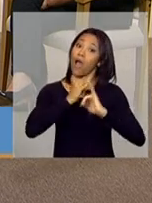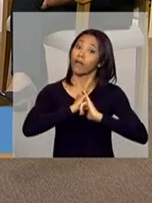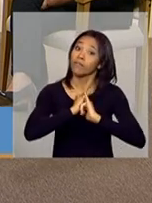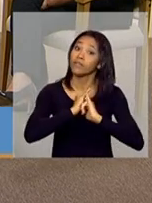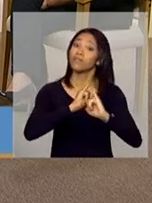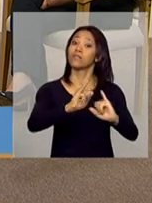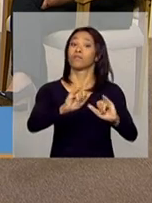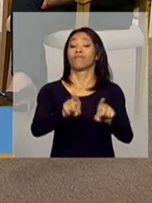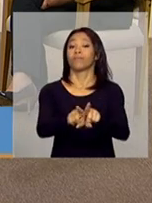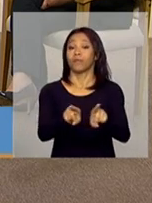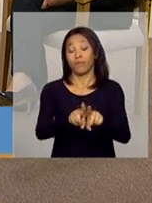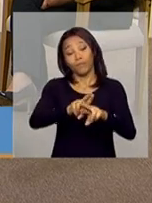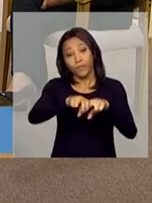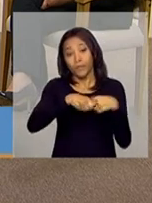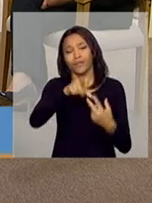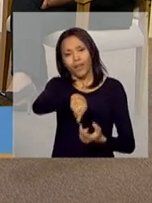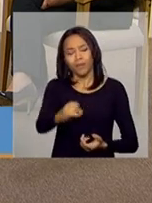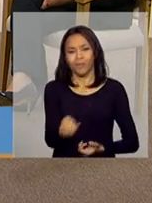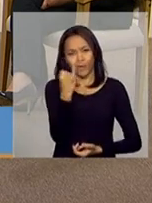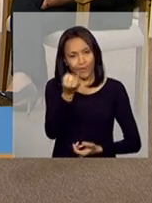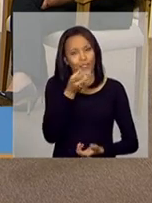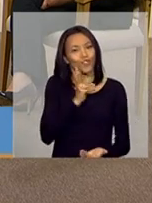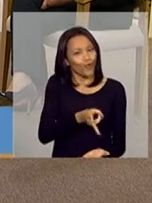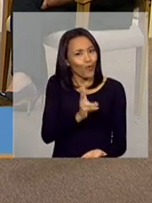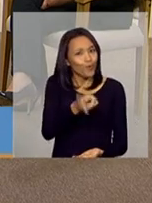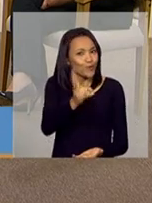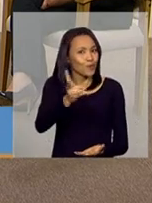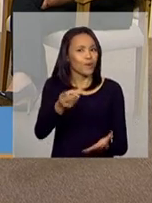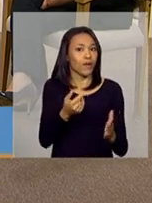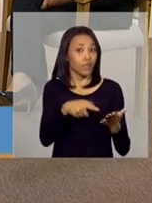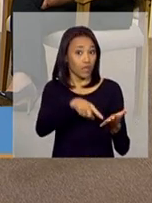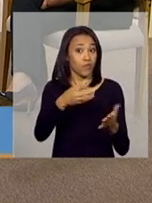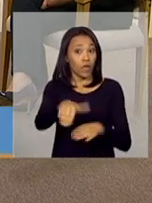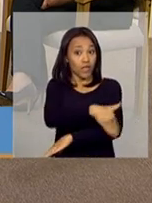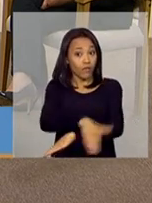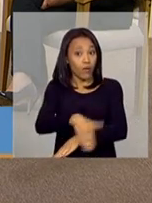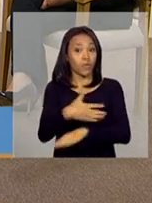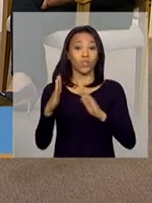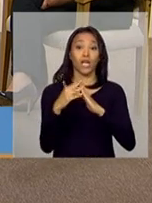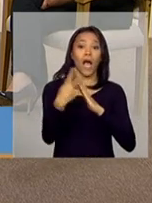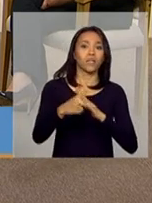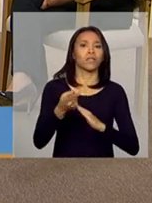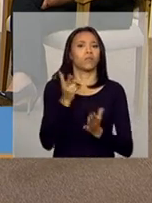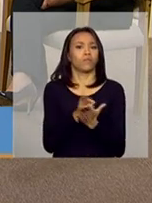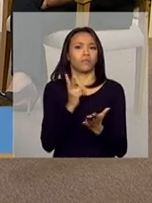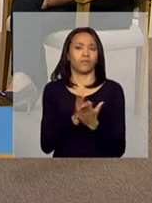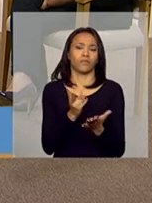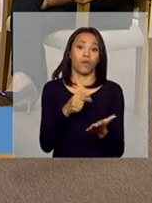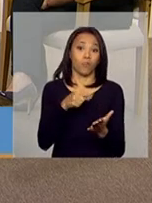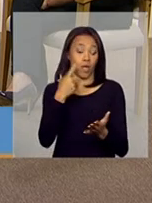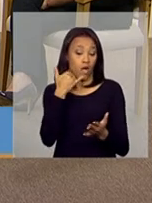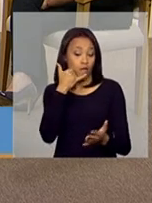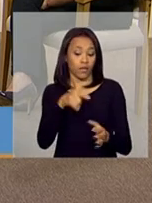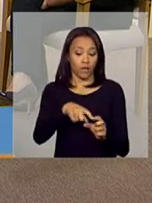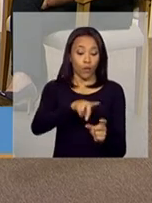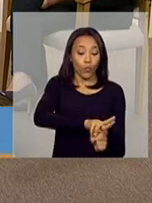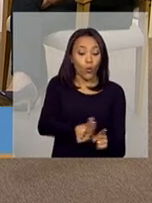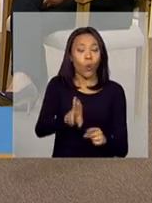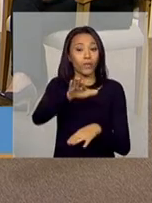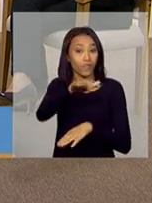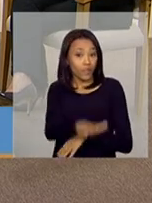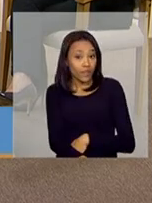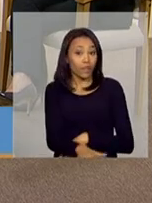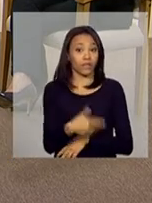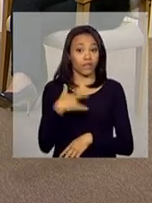cadastro único. Por isso, a importância de manter o cadastro único sempre atualizado. Porque lá nessa notificação vai estar lá o nome da criança que teve